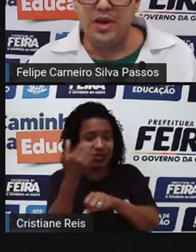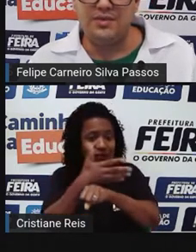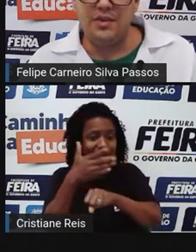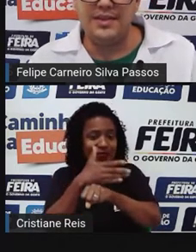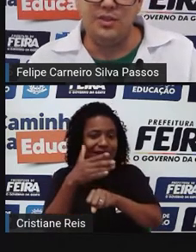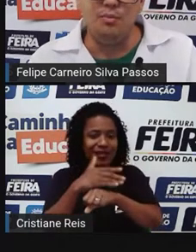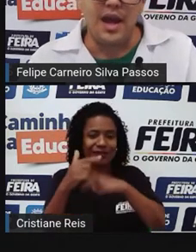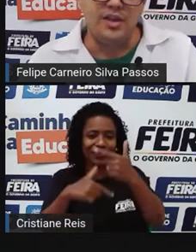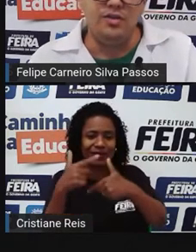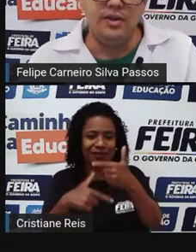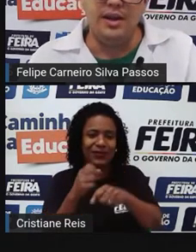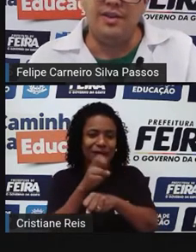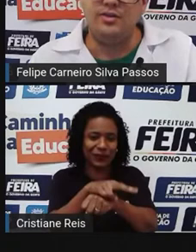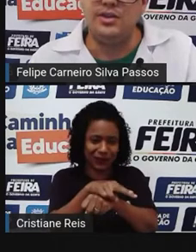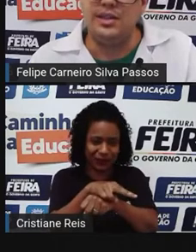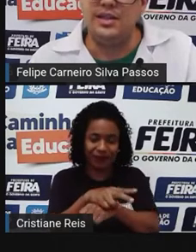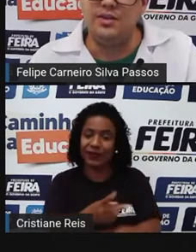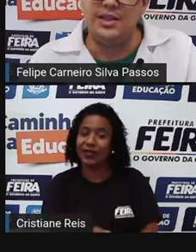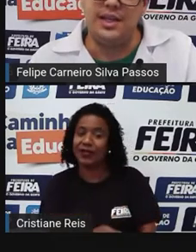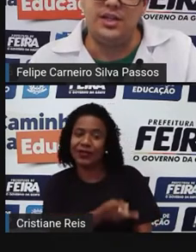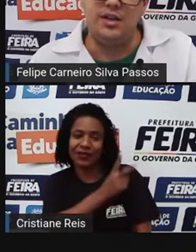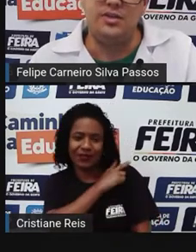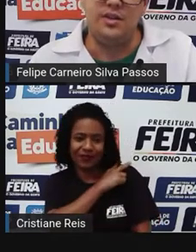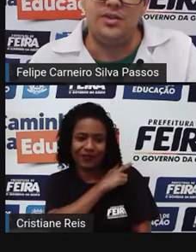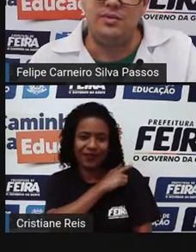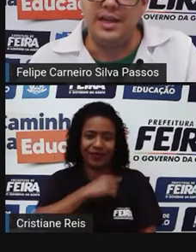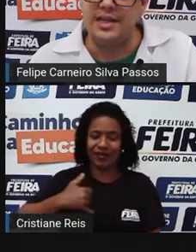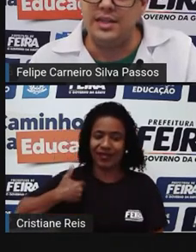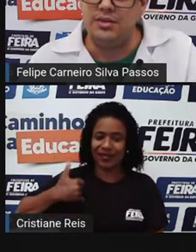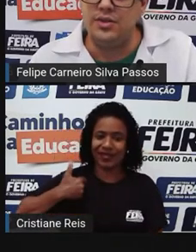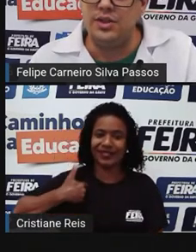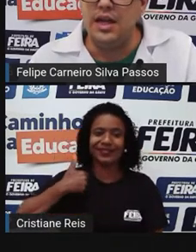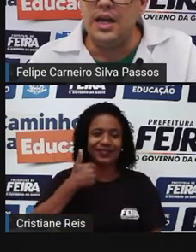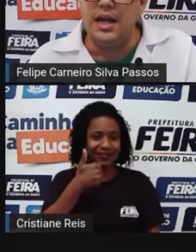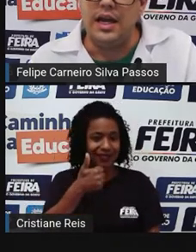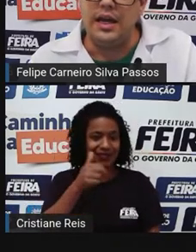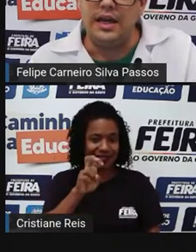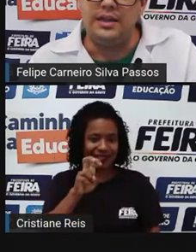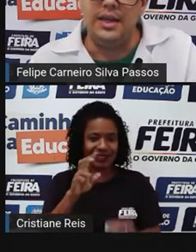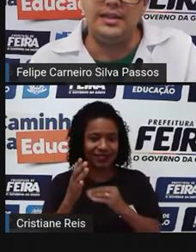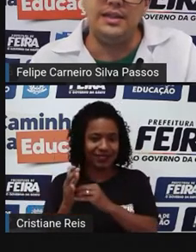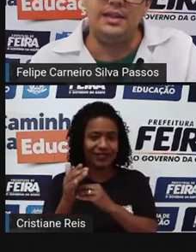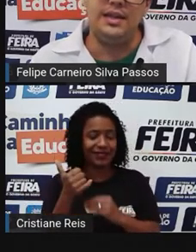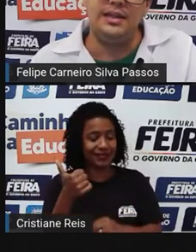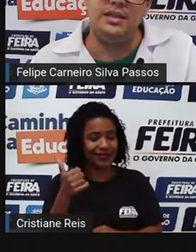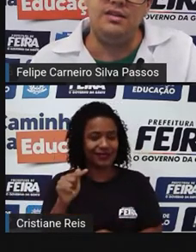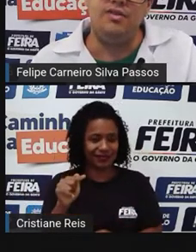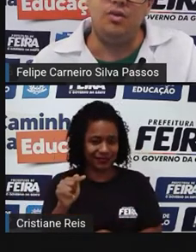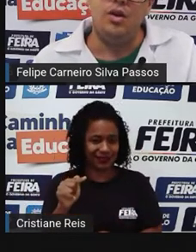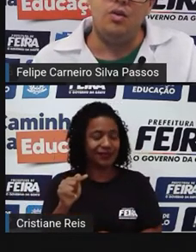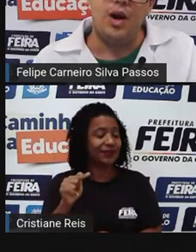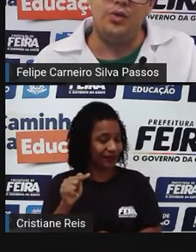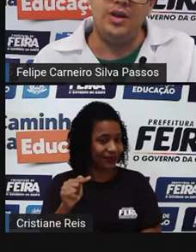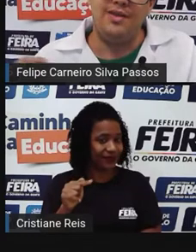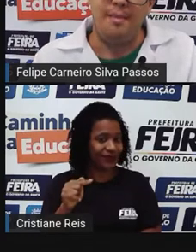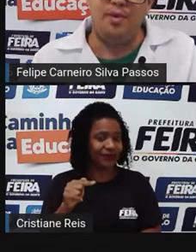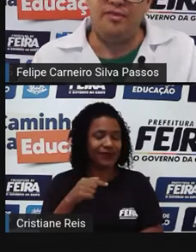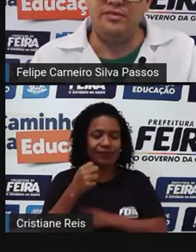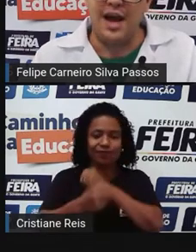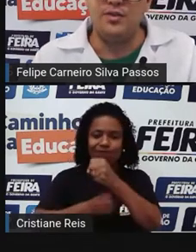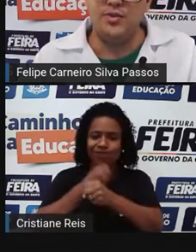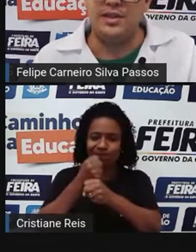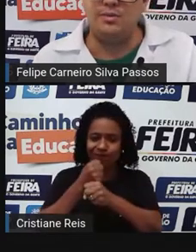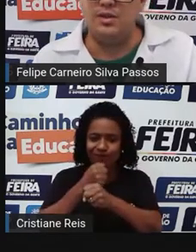Depois vem o ensino médio, ele vai dos 15 aos 17 anos, então são três anos. Nesse nível, o aluno vai